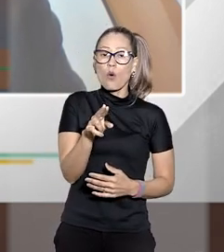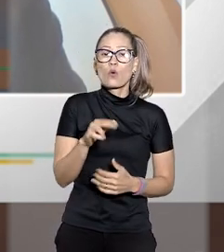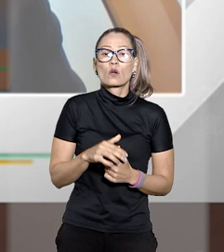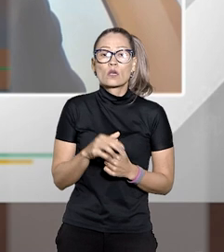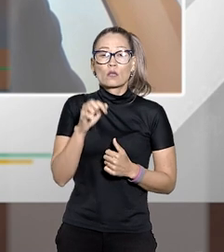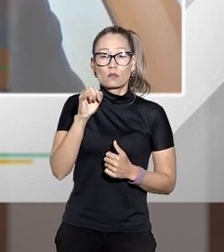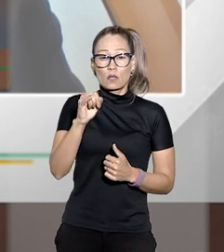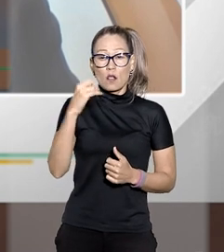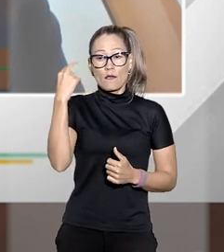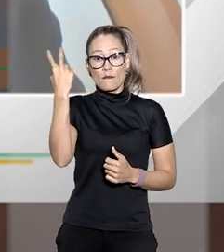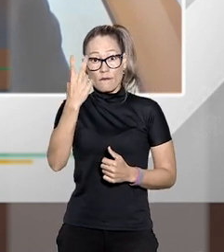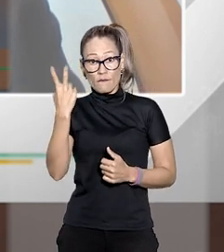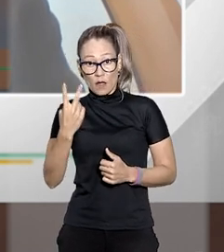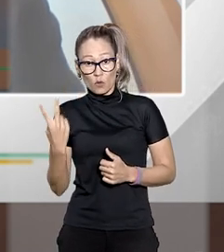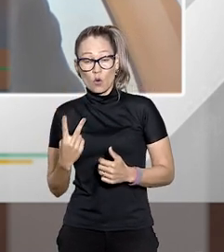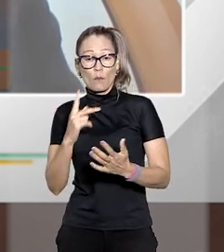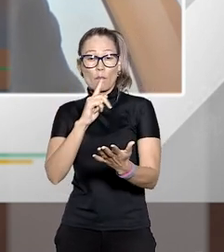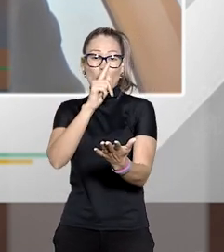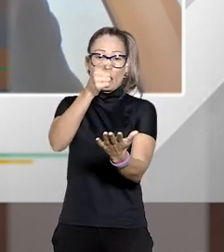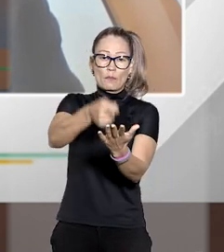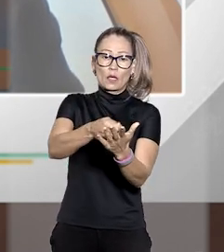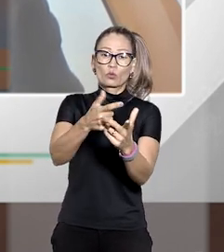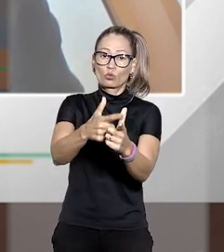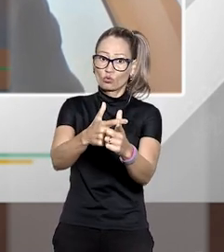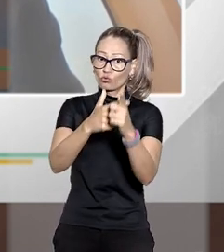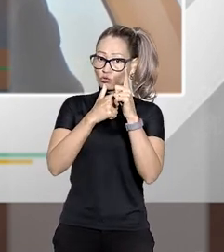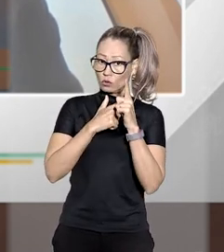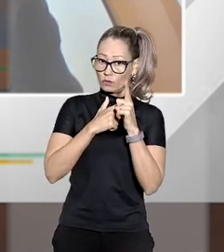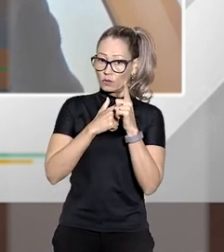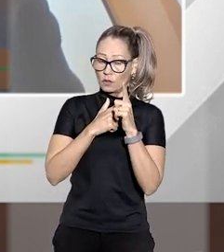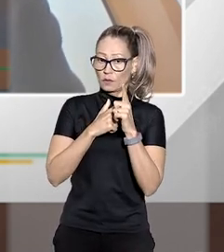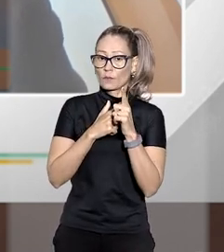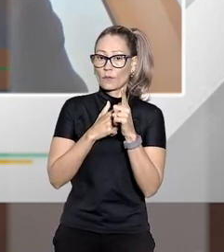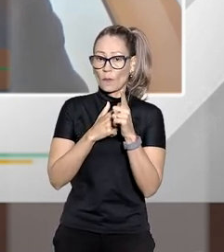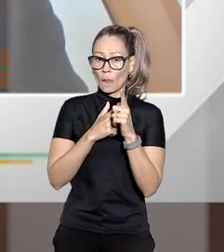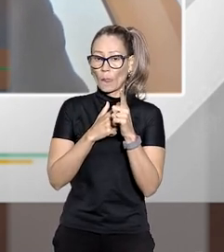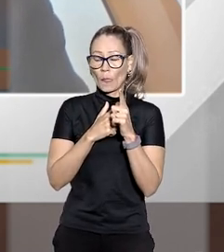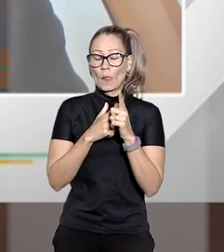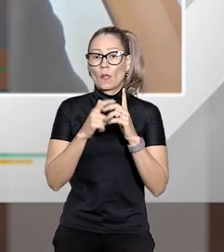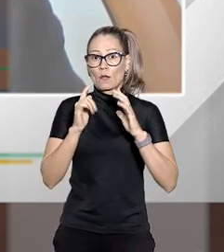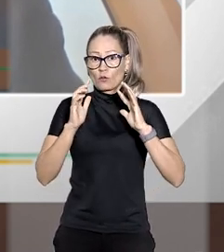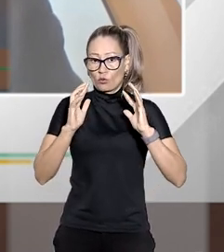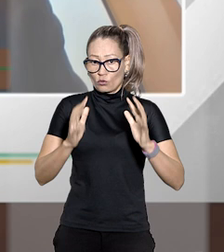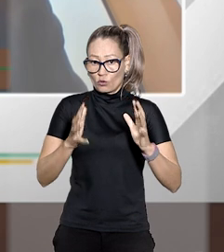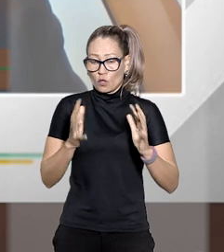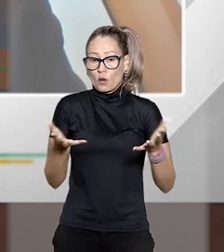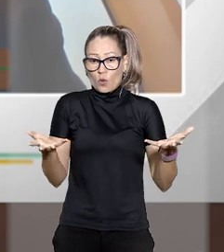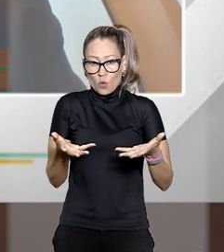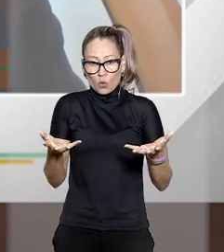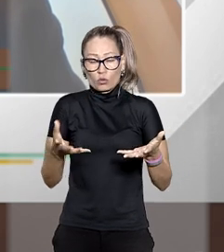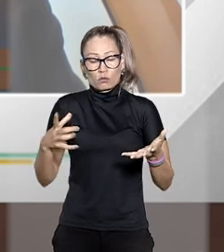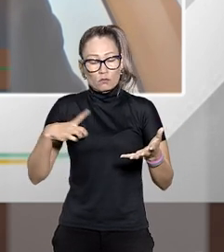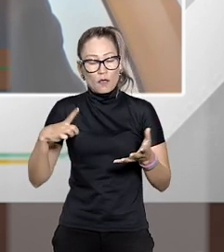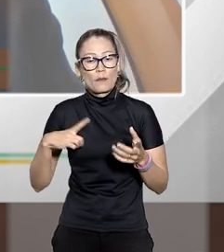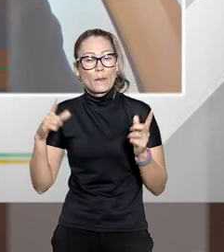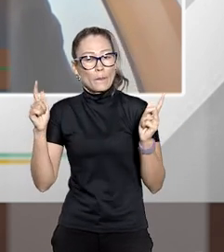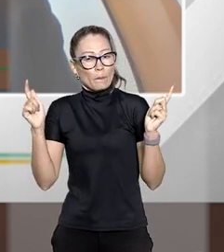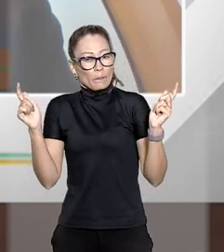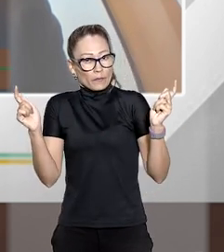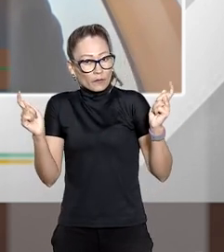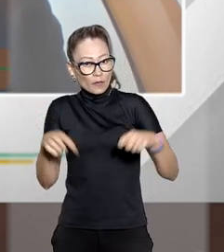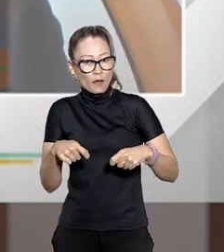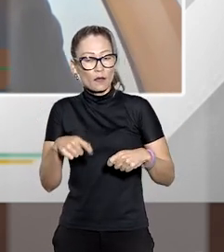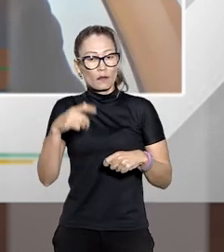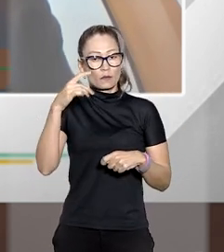valor estabelecido pelo ente para pagamento das dívidas por precatório já que isso hoje é uma possibilidade